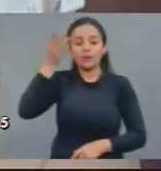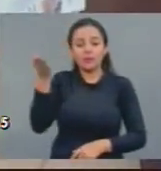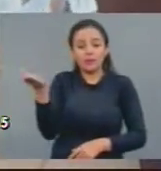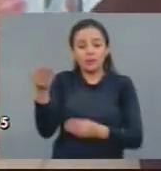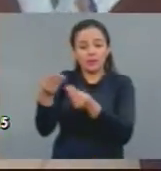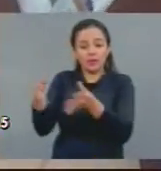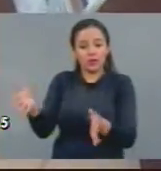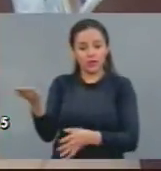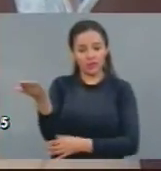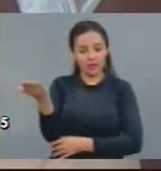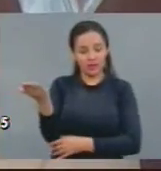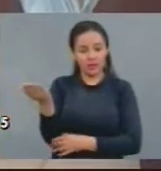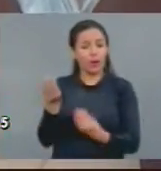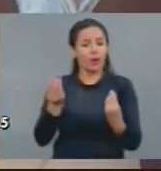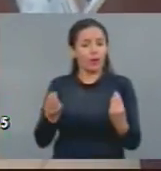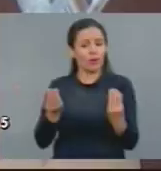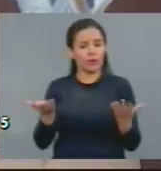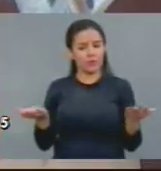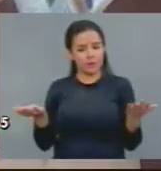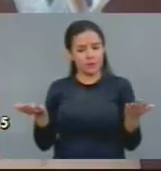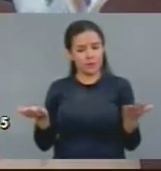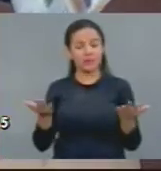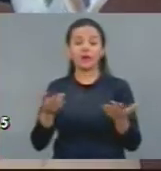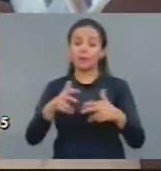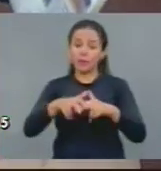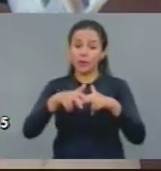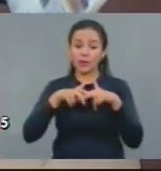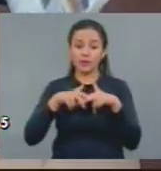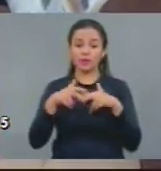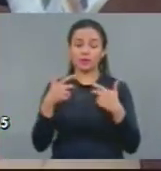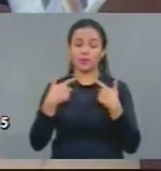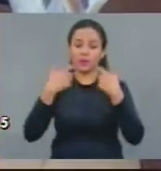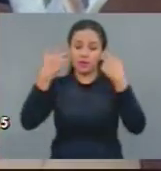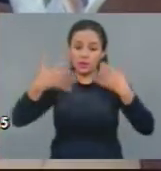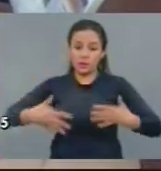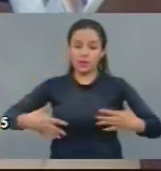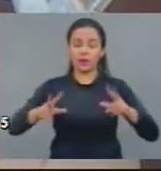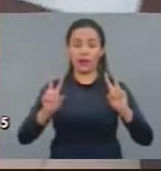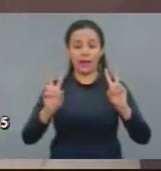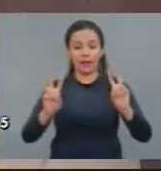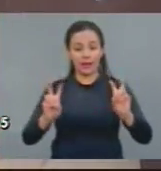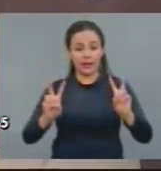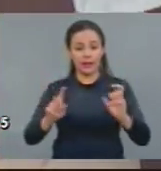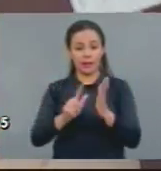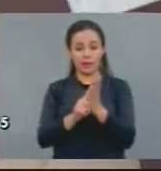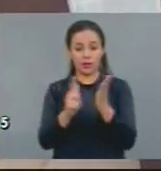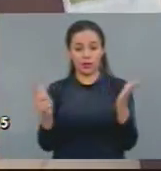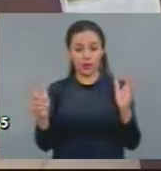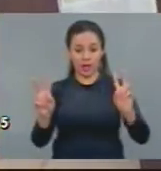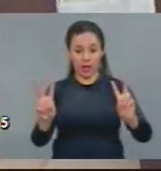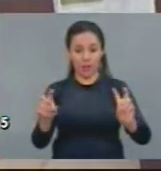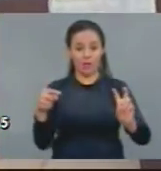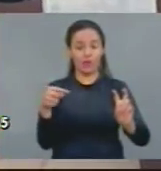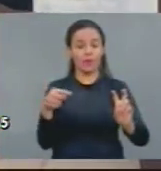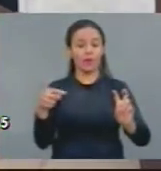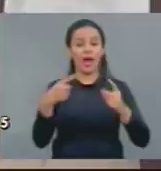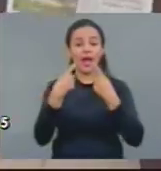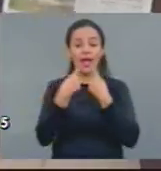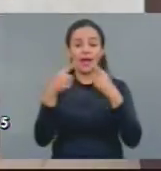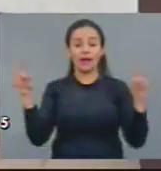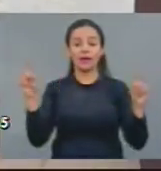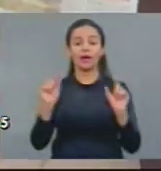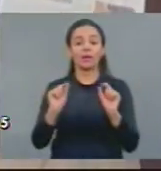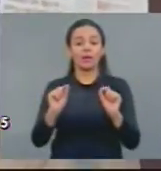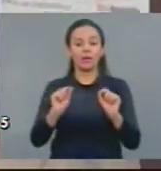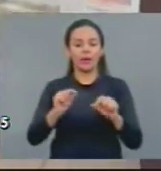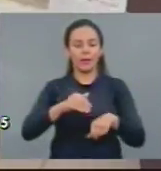que está havendo desvio de água doce. Está aqui